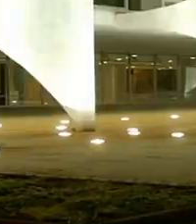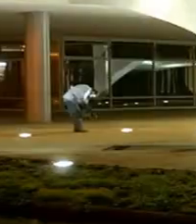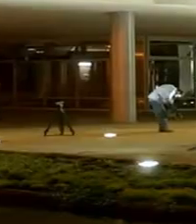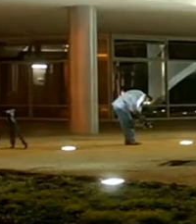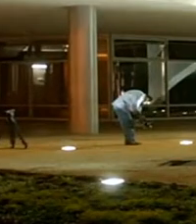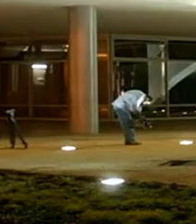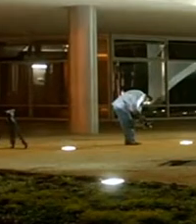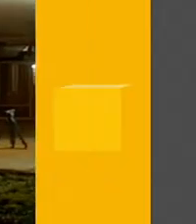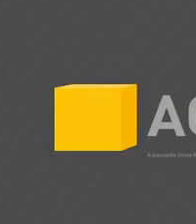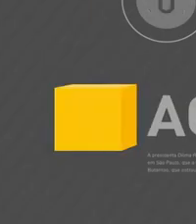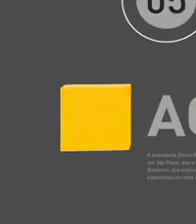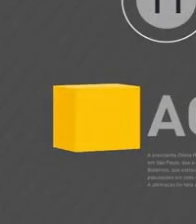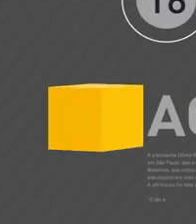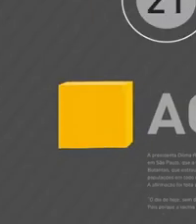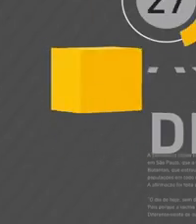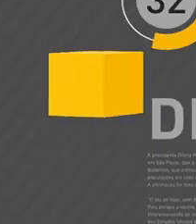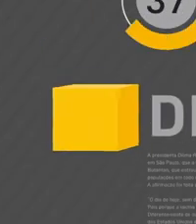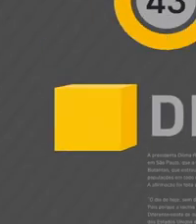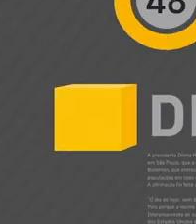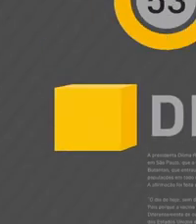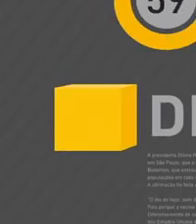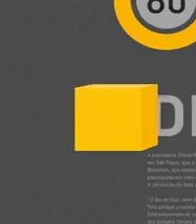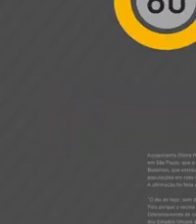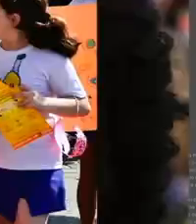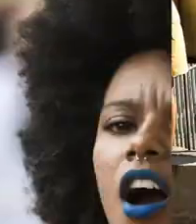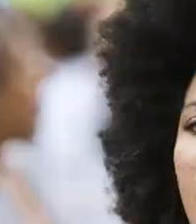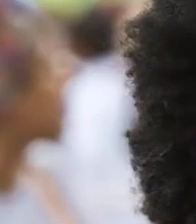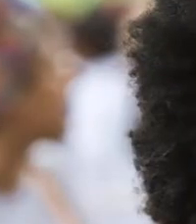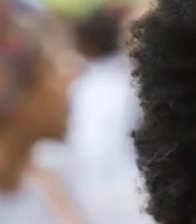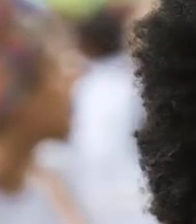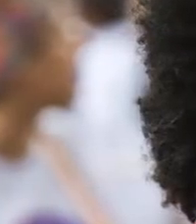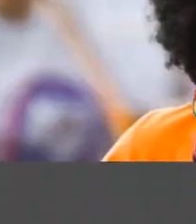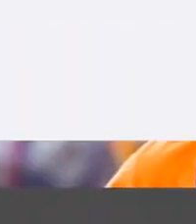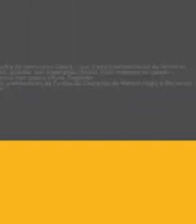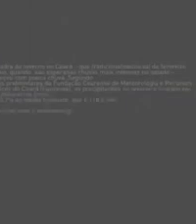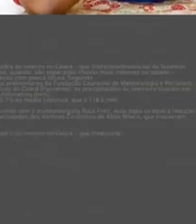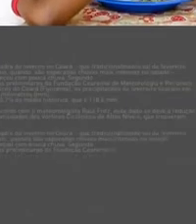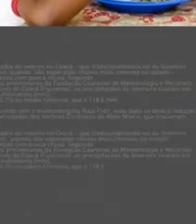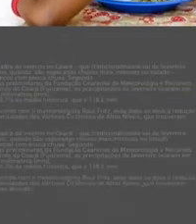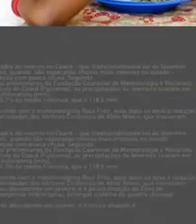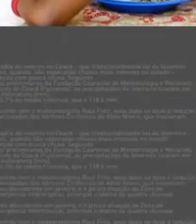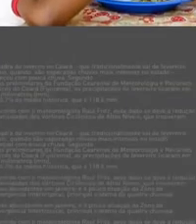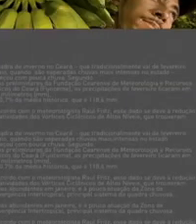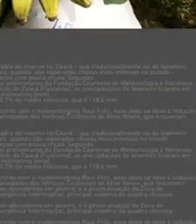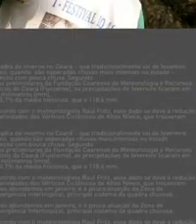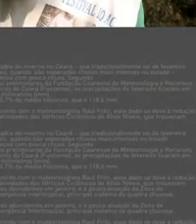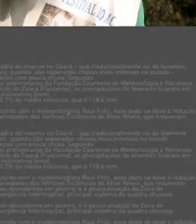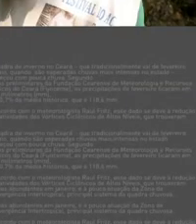Transcrição e Legendas por